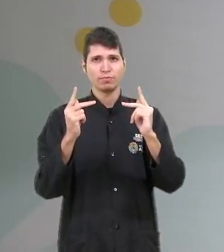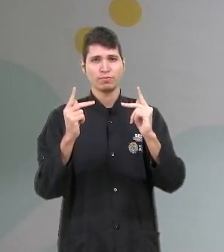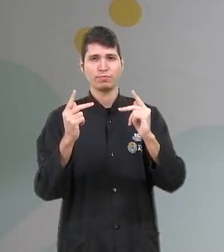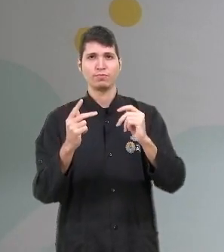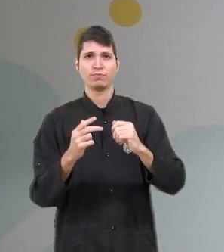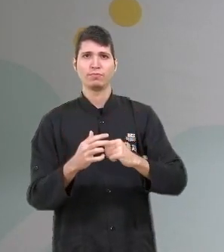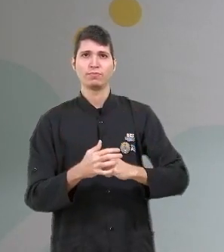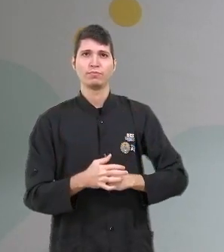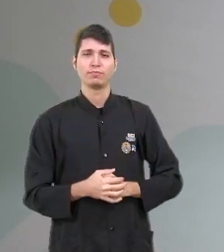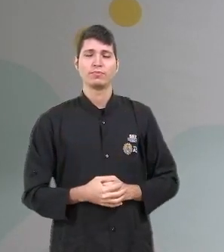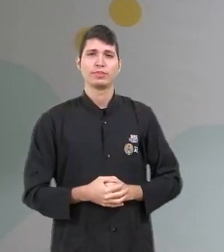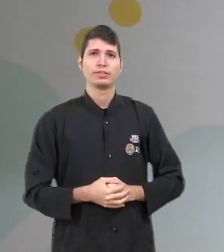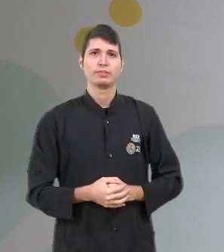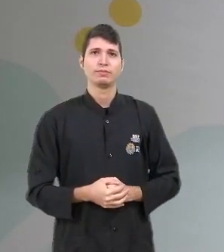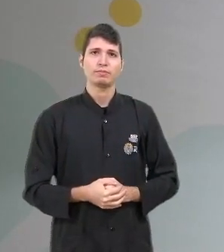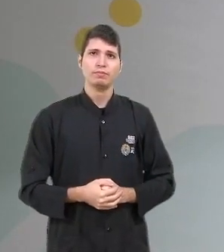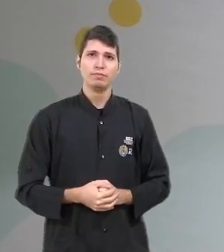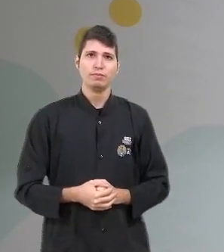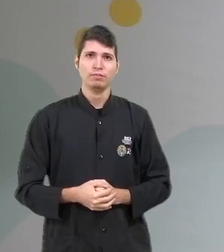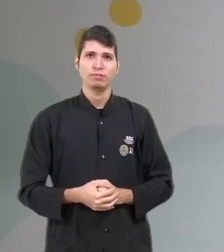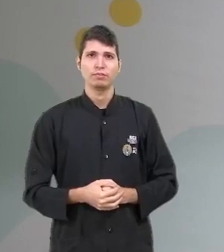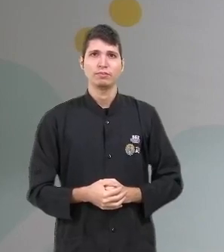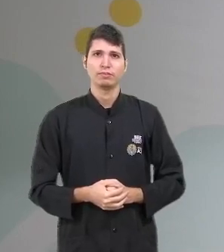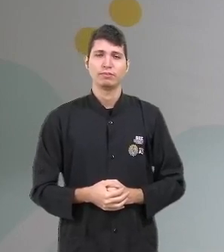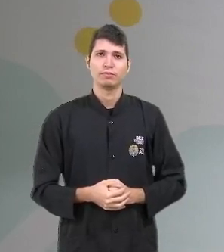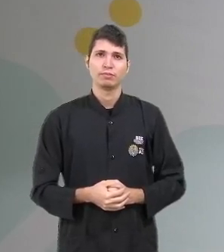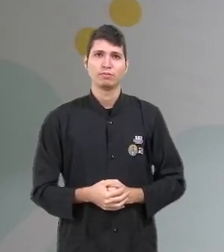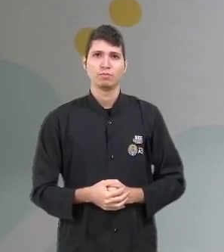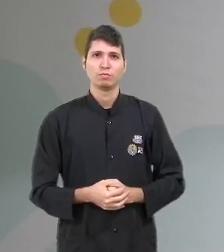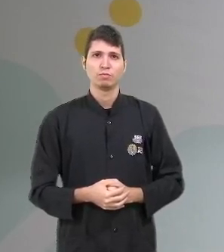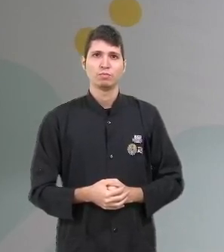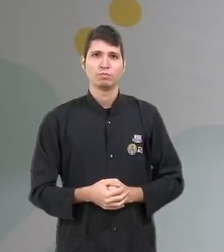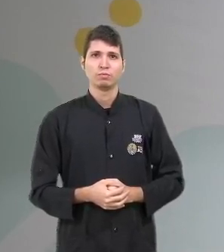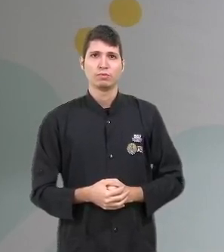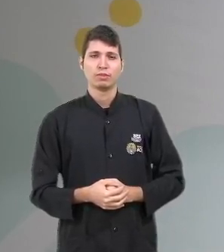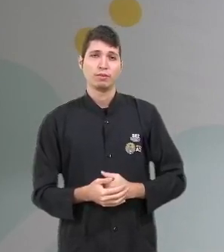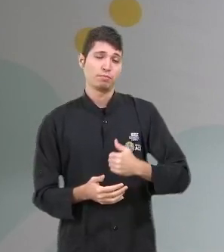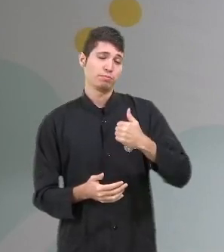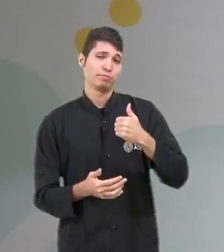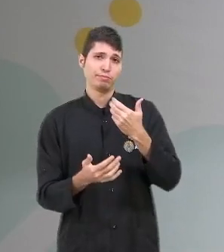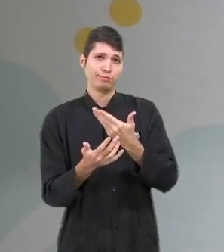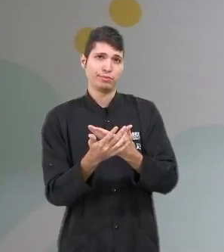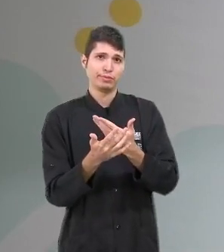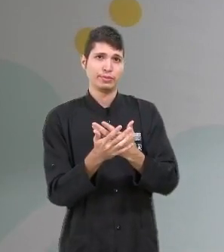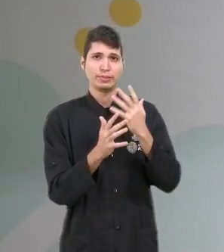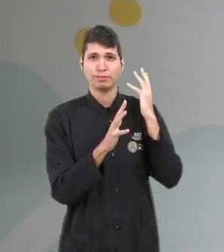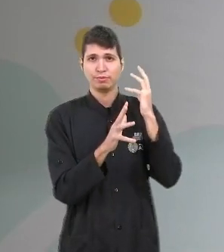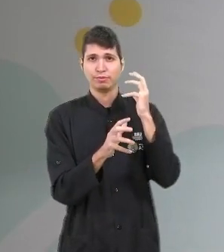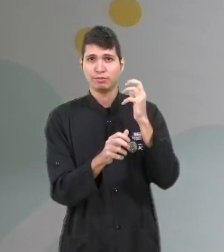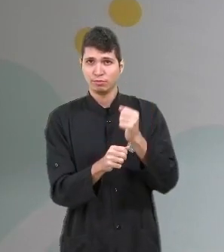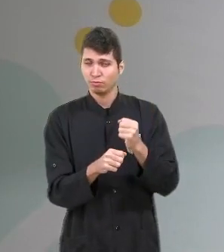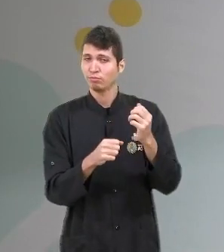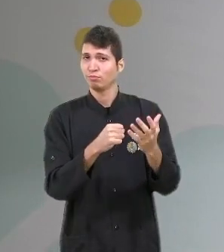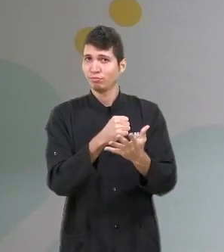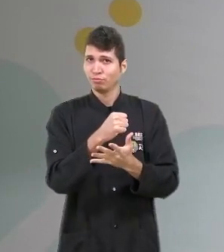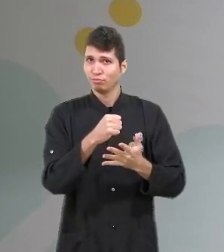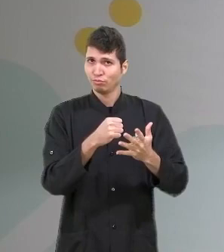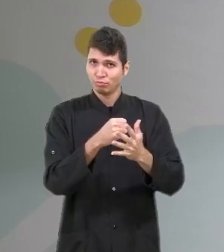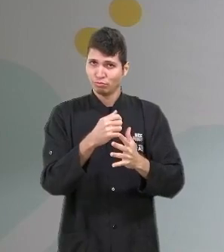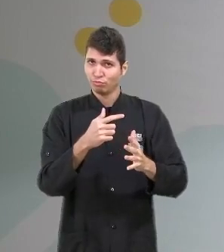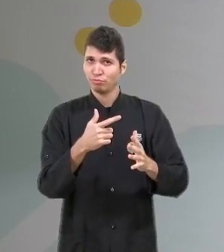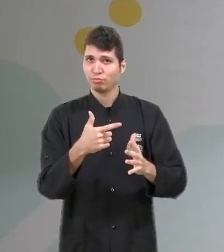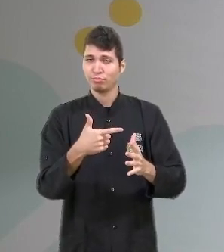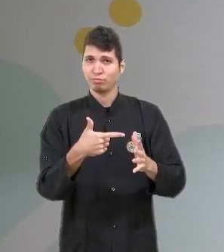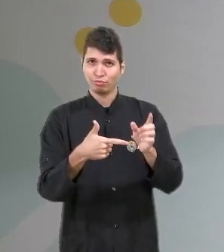A gente vai ver aqui, nessa primeira aula, uma revisão básica, né? O a gente viu aqui foi uma revisão básica de geometria.